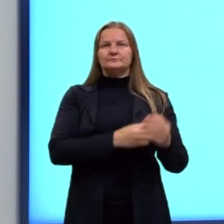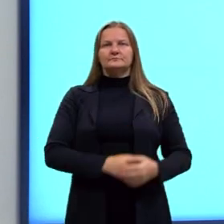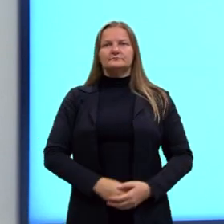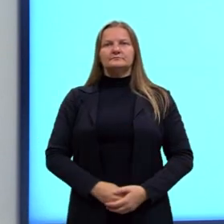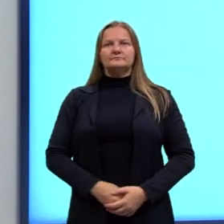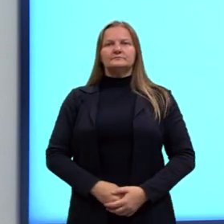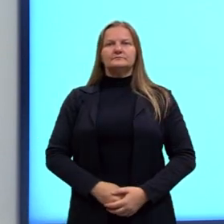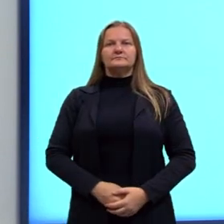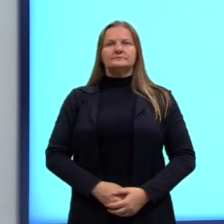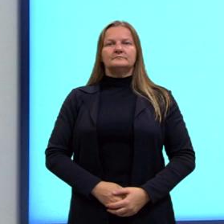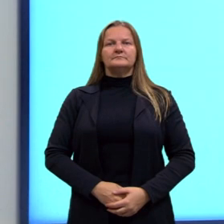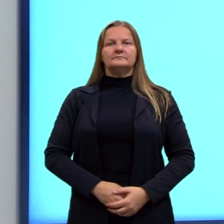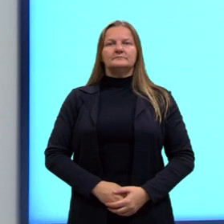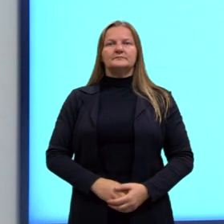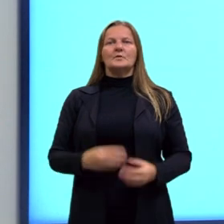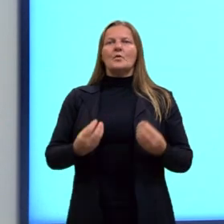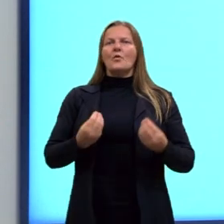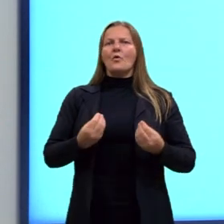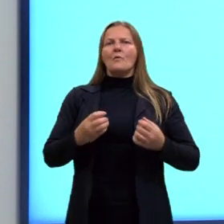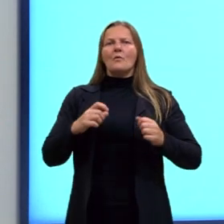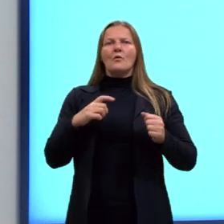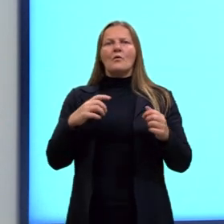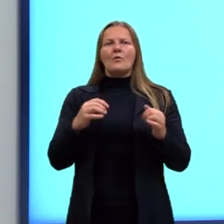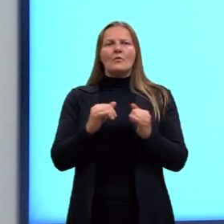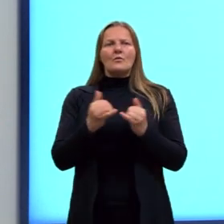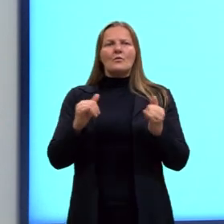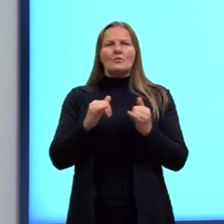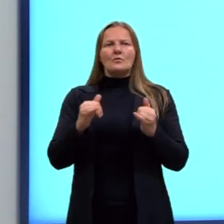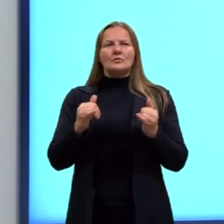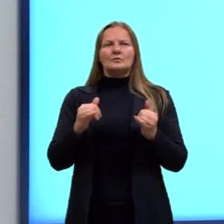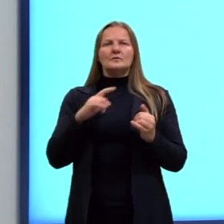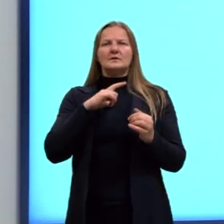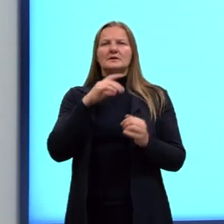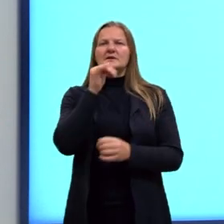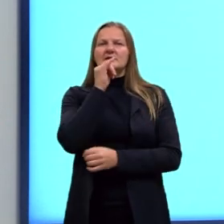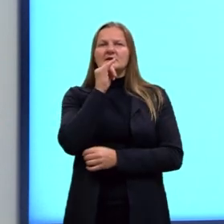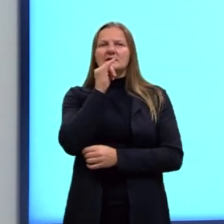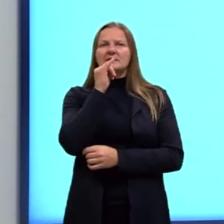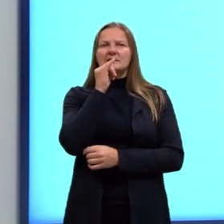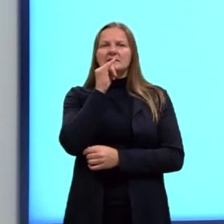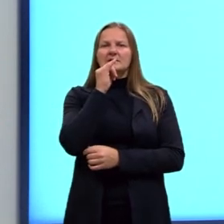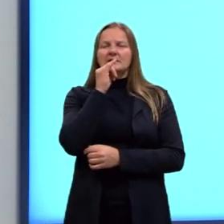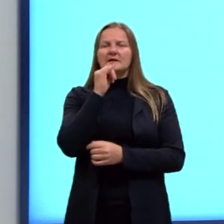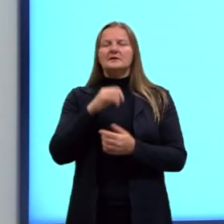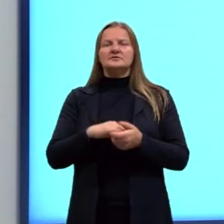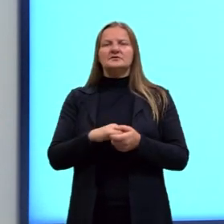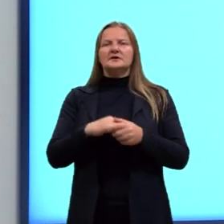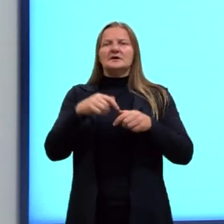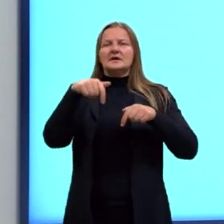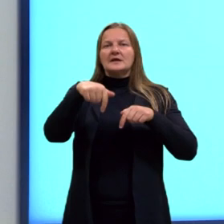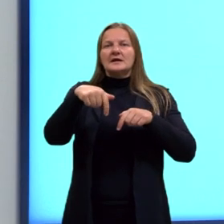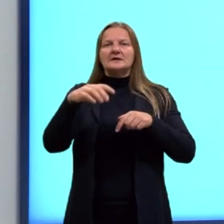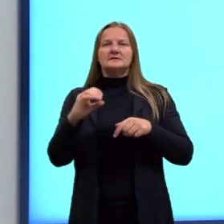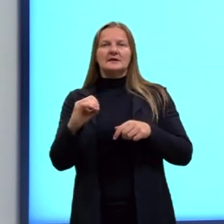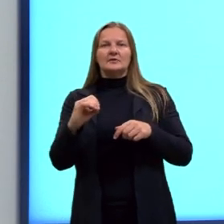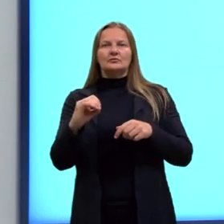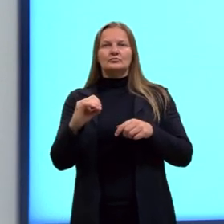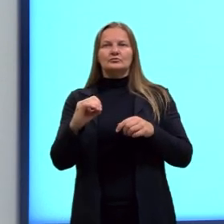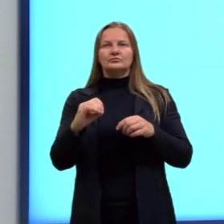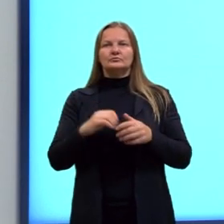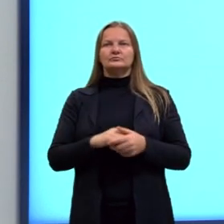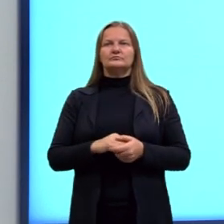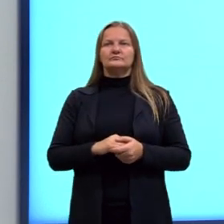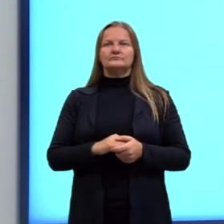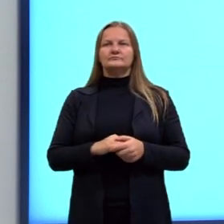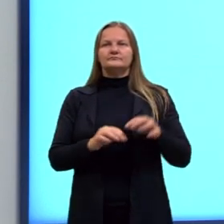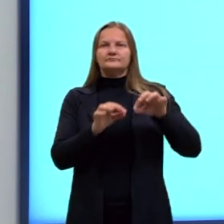coloca um que a gente chama de carga teste, que é o nosso Q0 ali na imagem. E